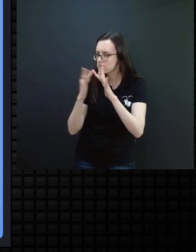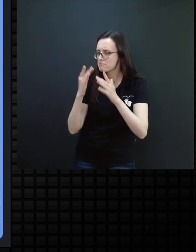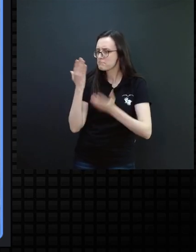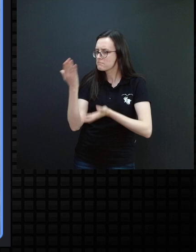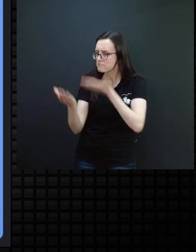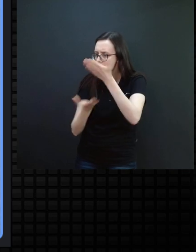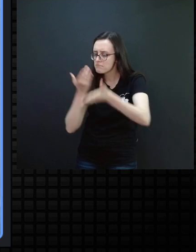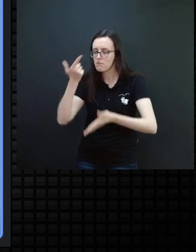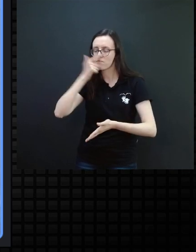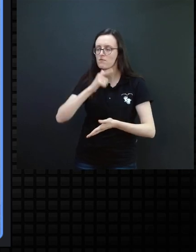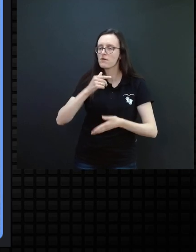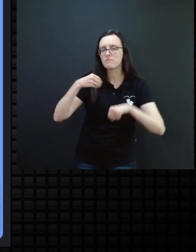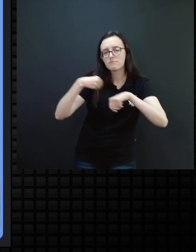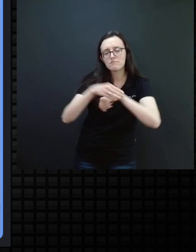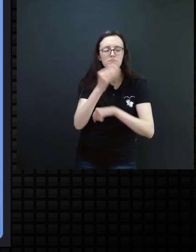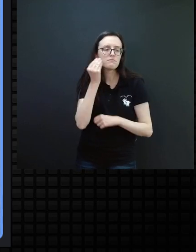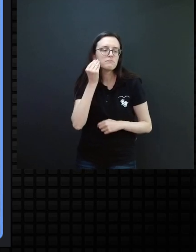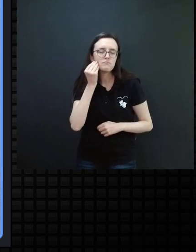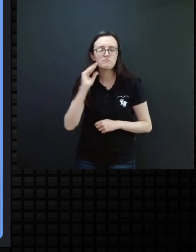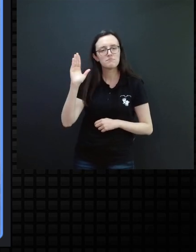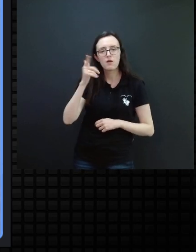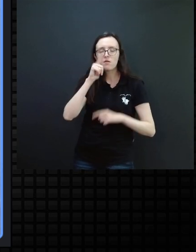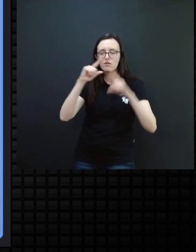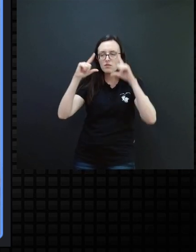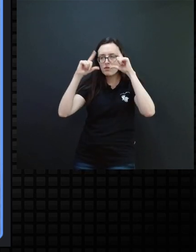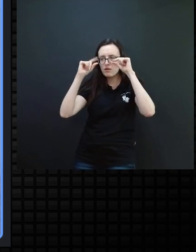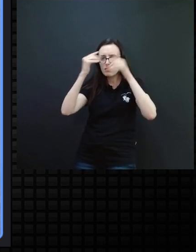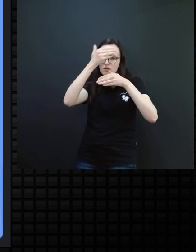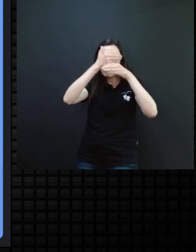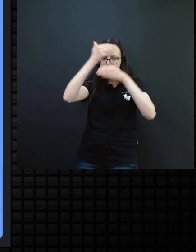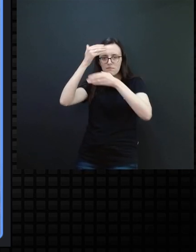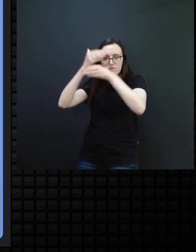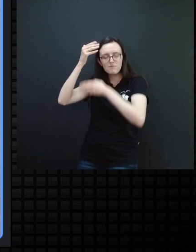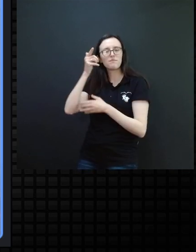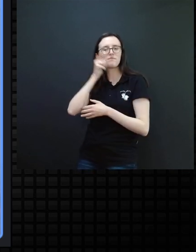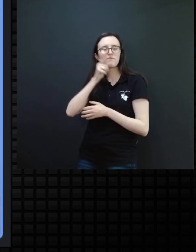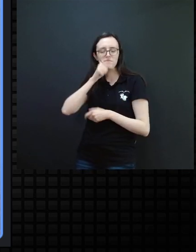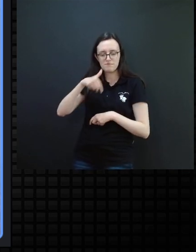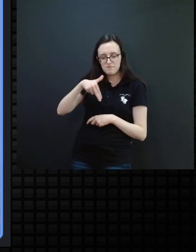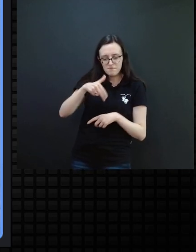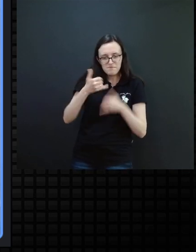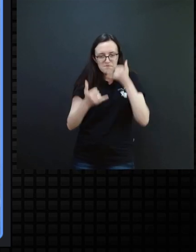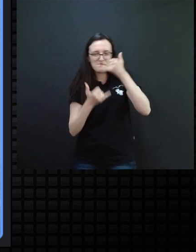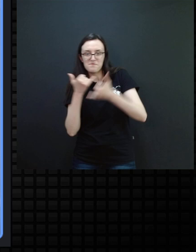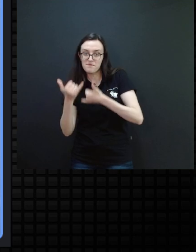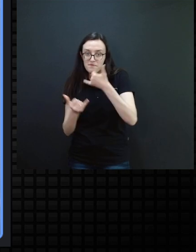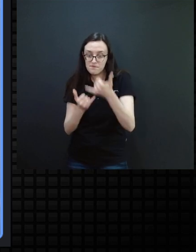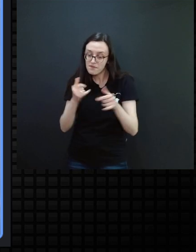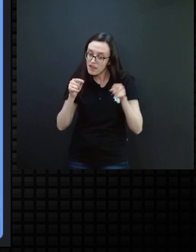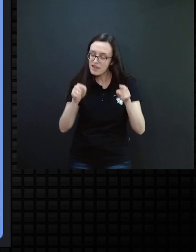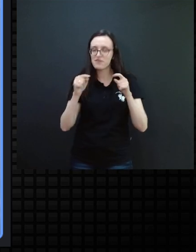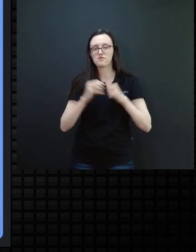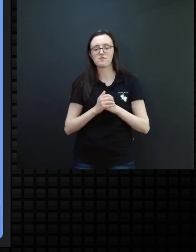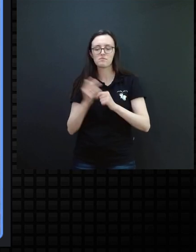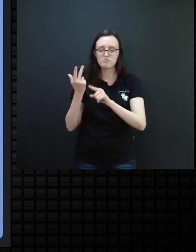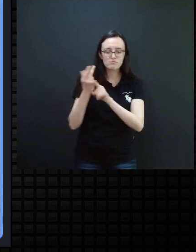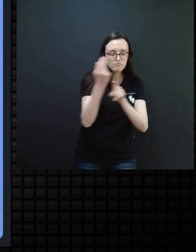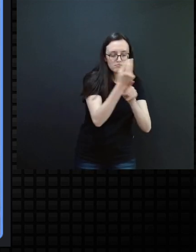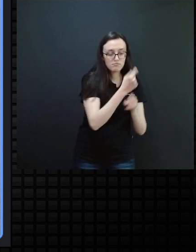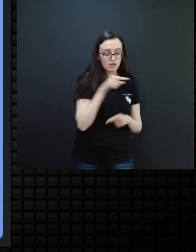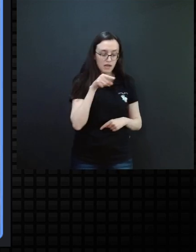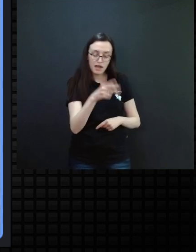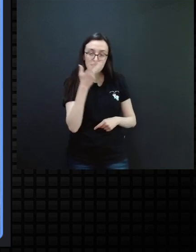mandar tchauzinho, beijinho, pisca, andar, né, fazendo suas gracinhas, então, as conquistas dessa